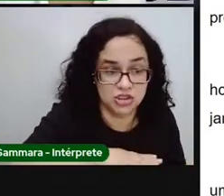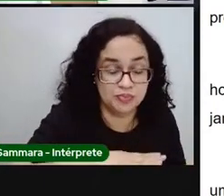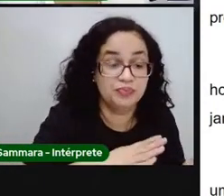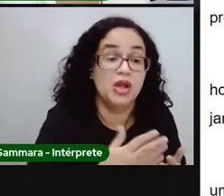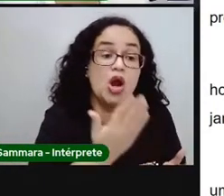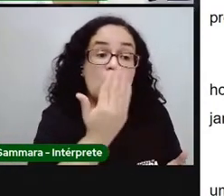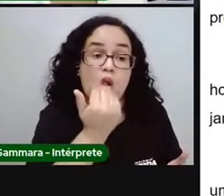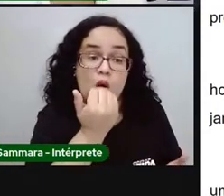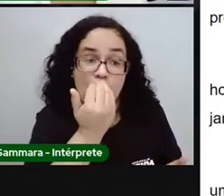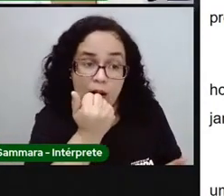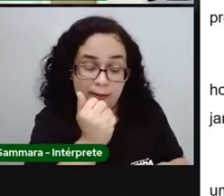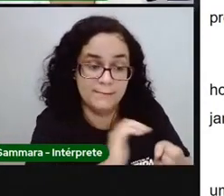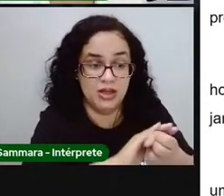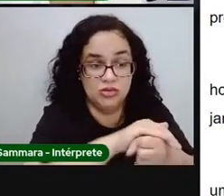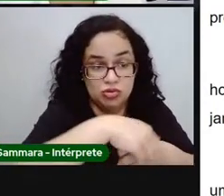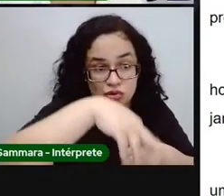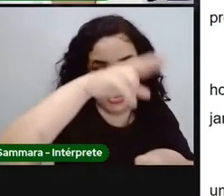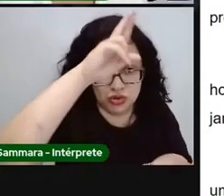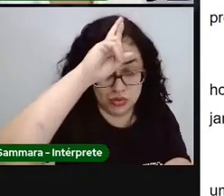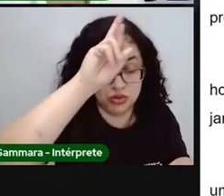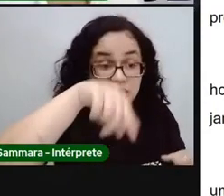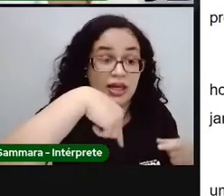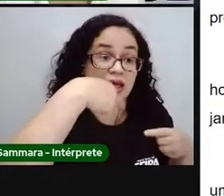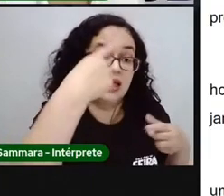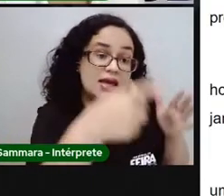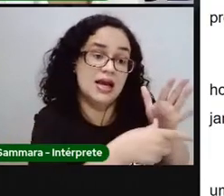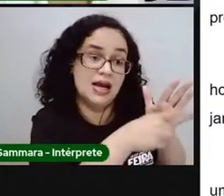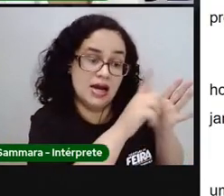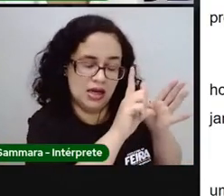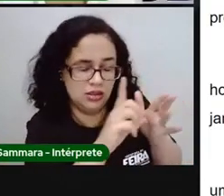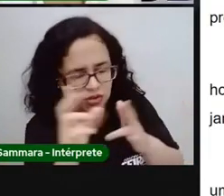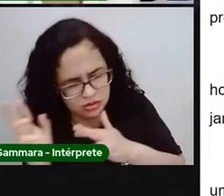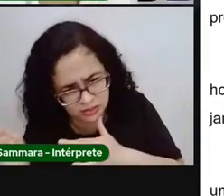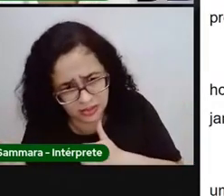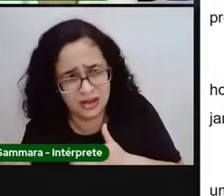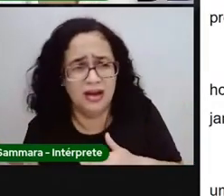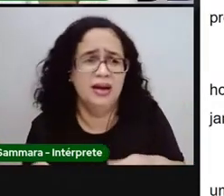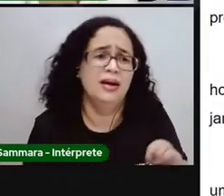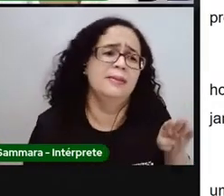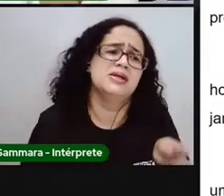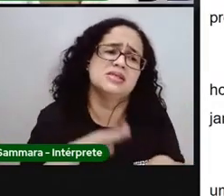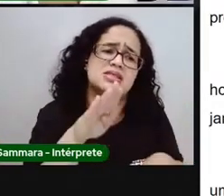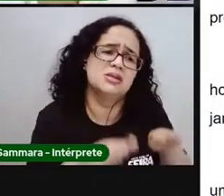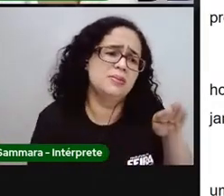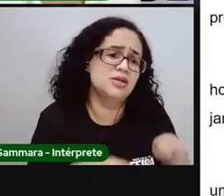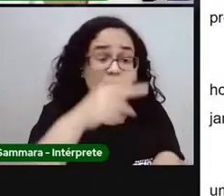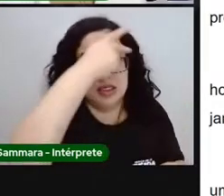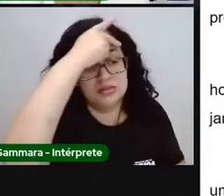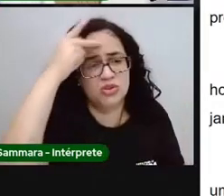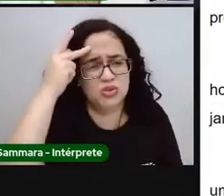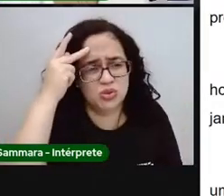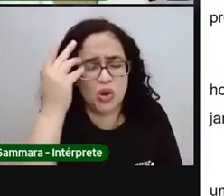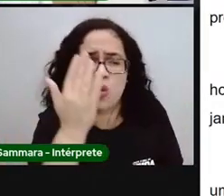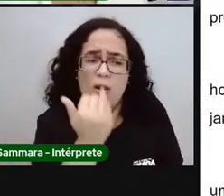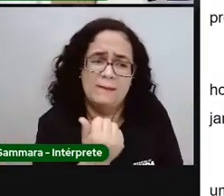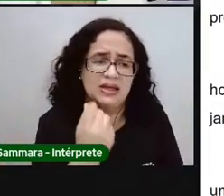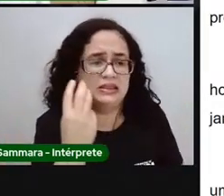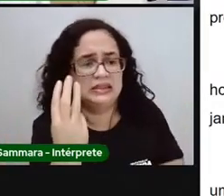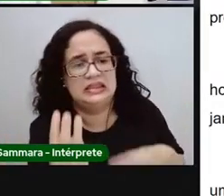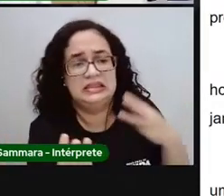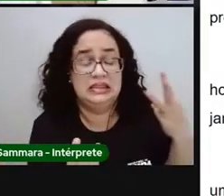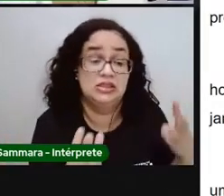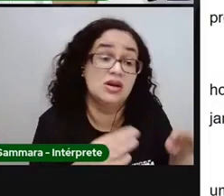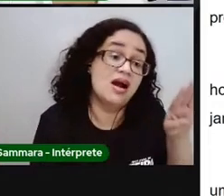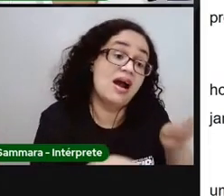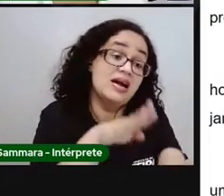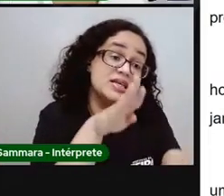É claro, gente, que nem todo mundo consegue comer de três em três horas. Isso aí deveria ser o ideal, mas quem só faz